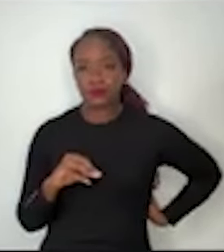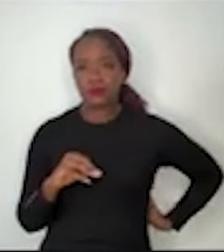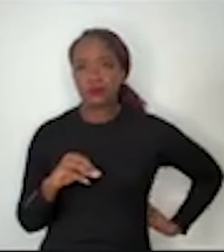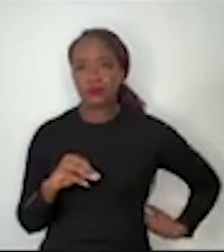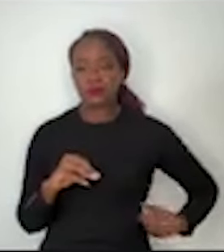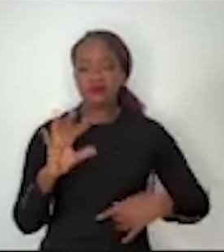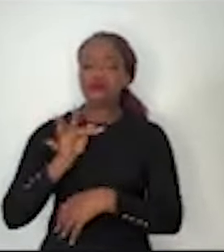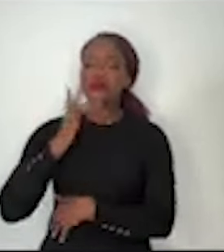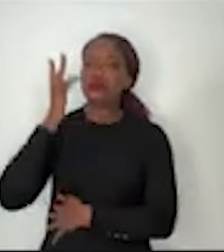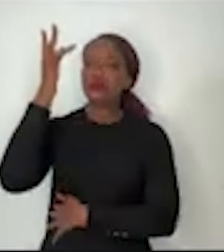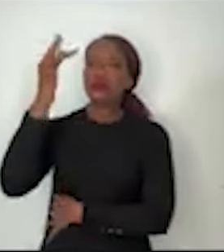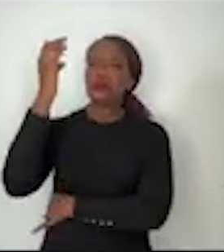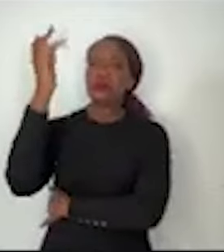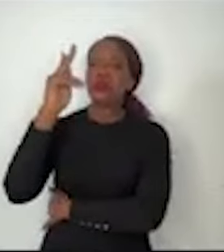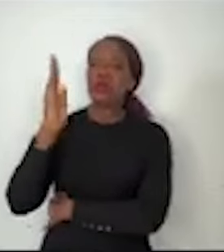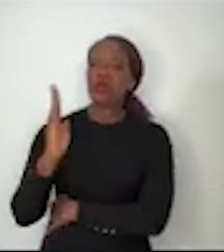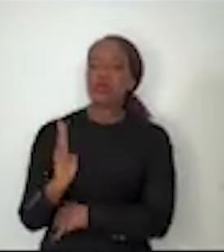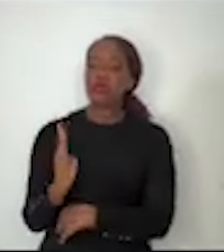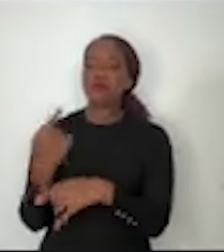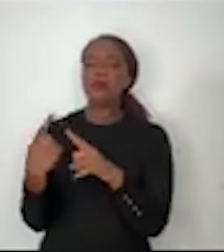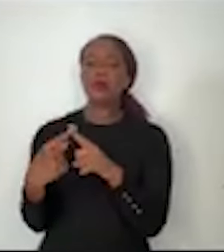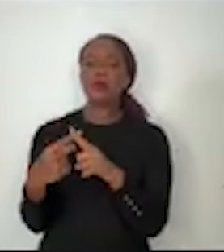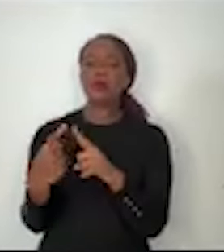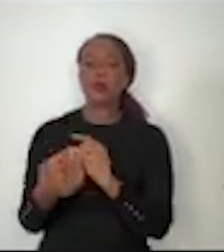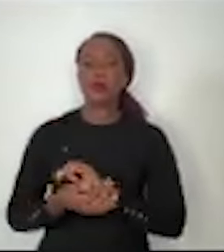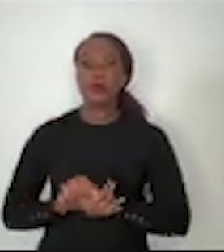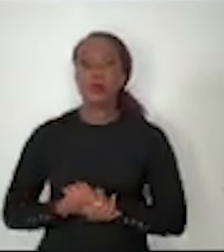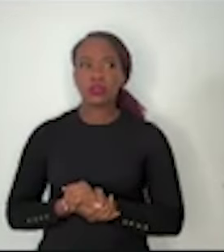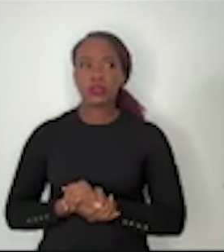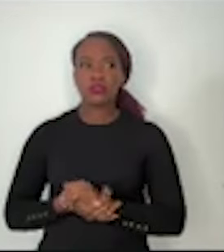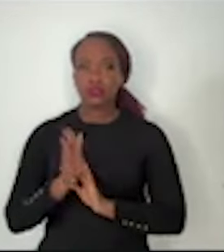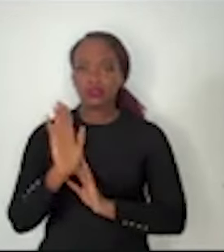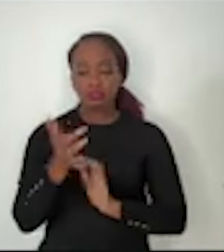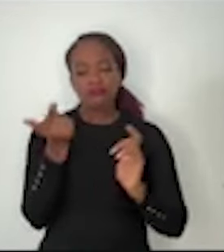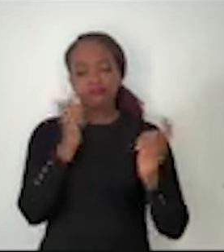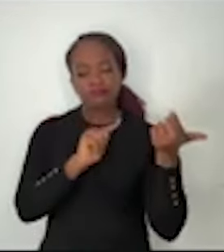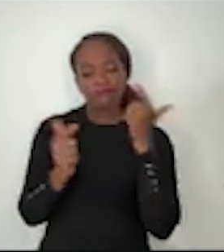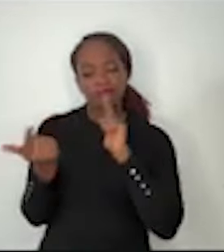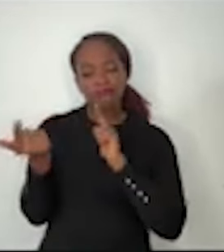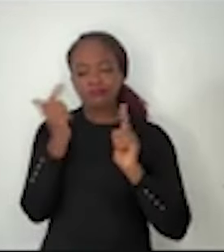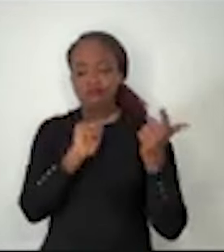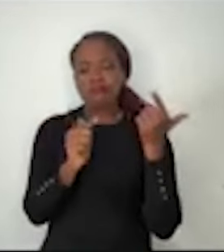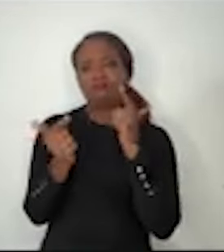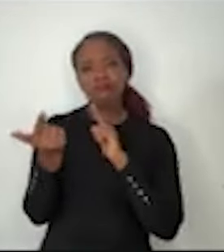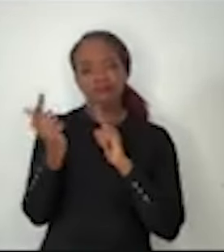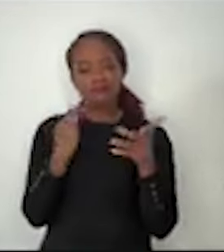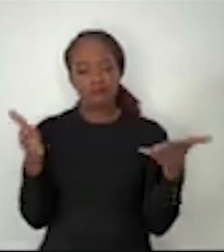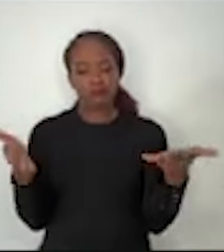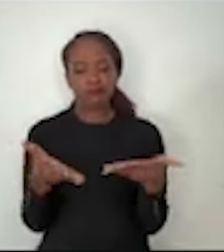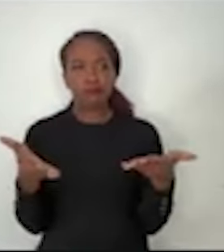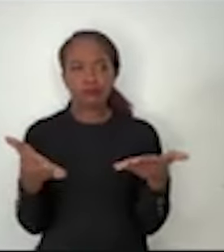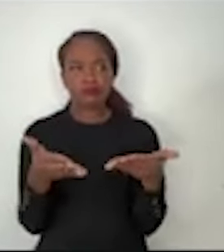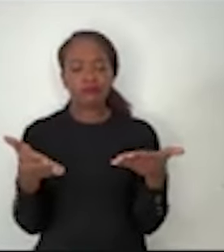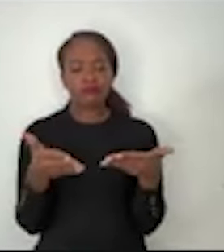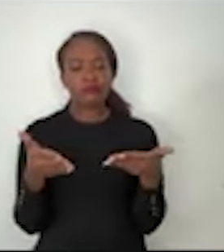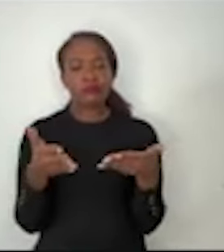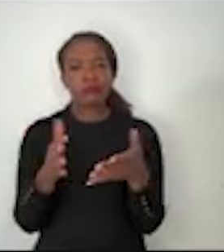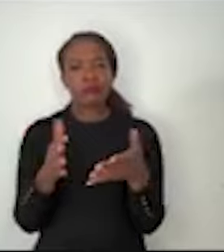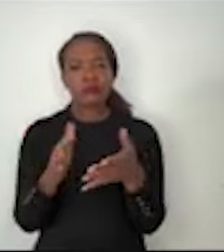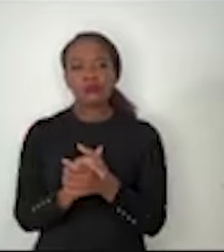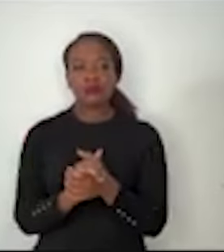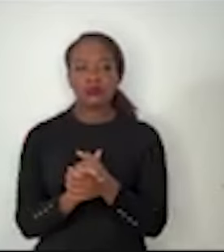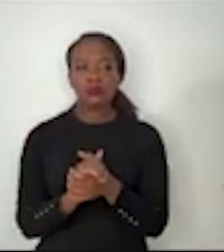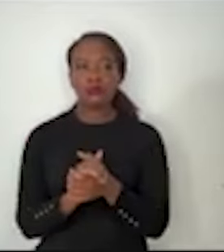que nós já conseguimos muitas realizações para o presente e vou concluir dizendo isso. Mas o futuro é brasileiro e o